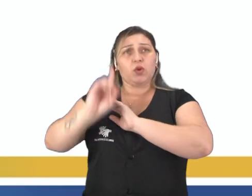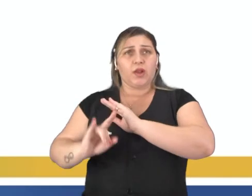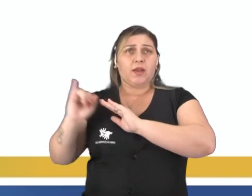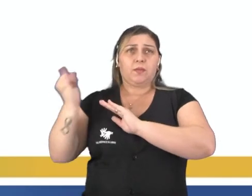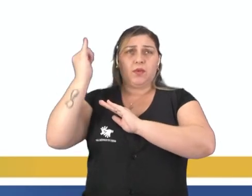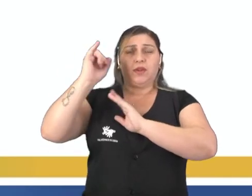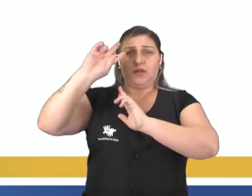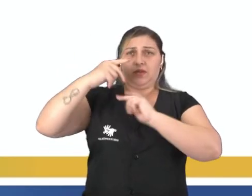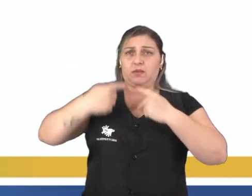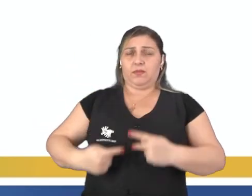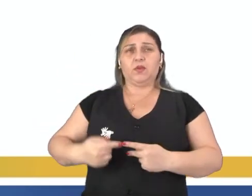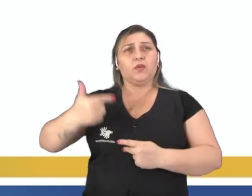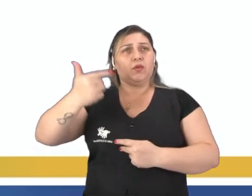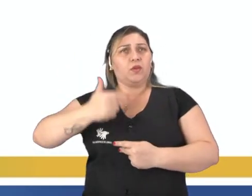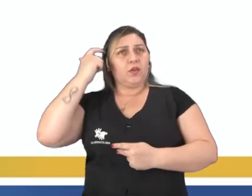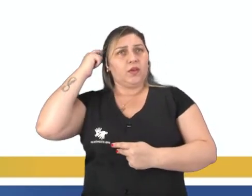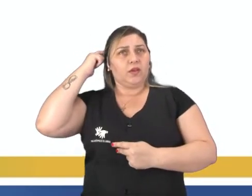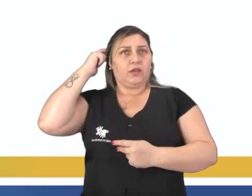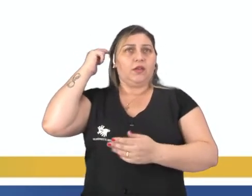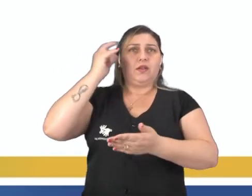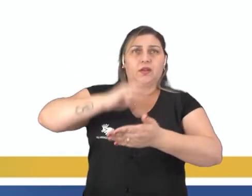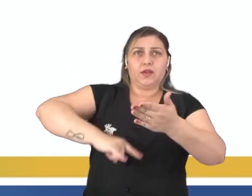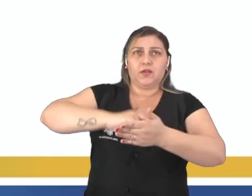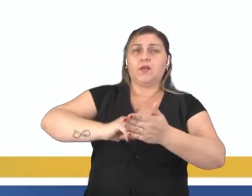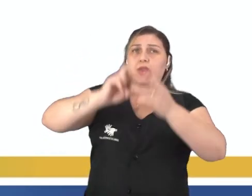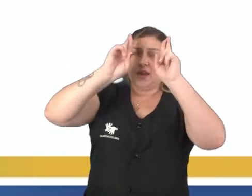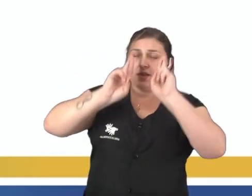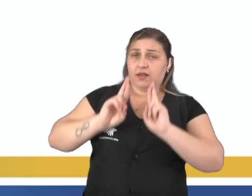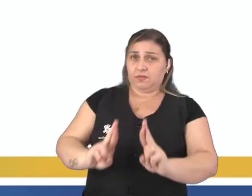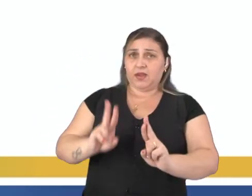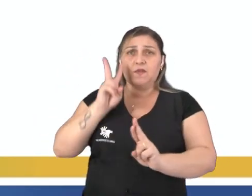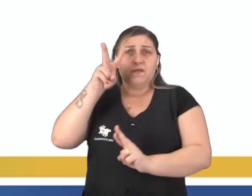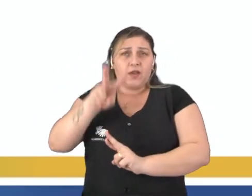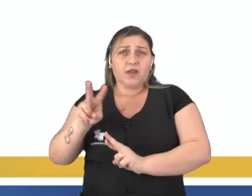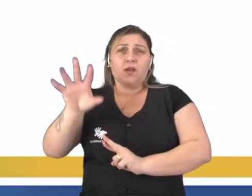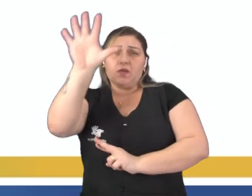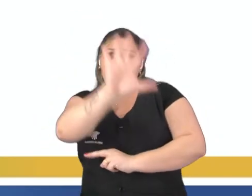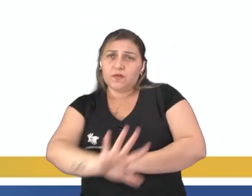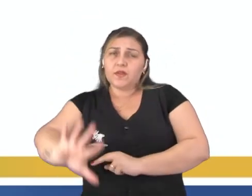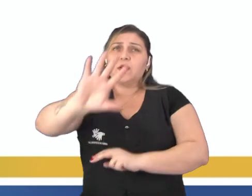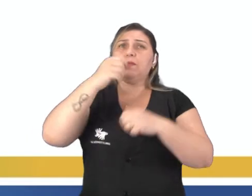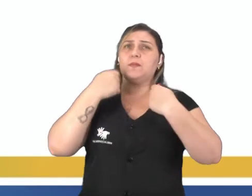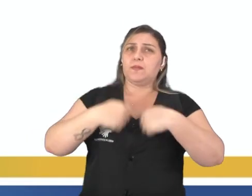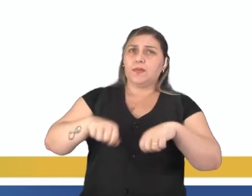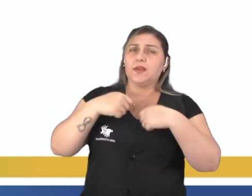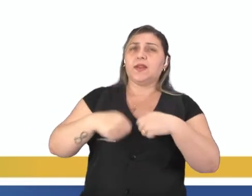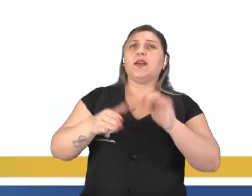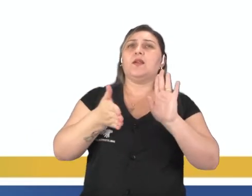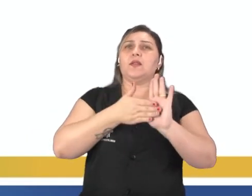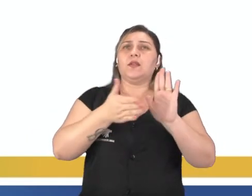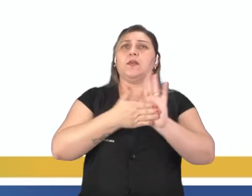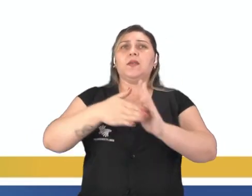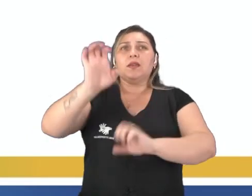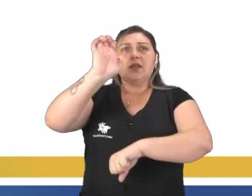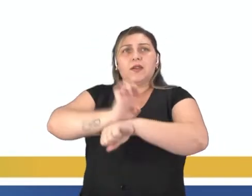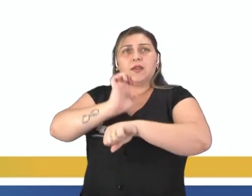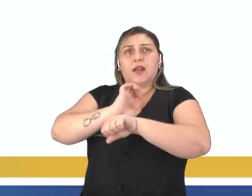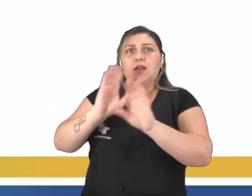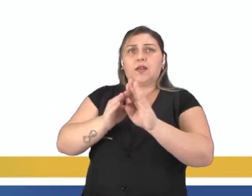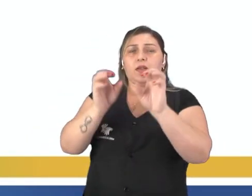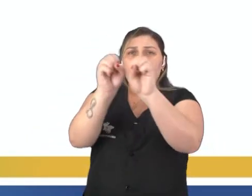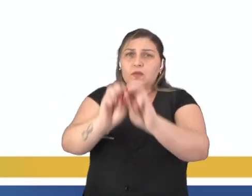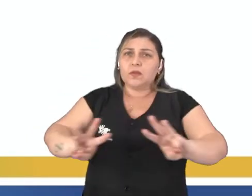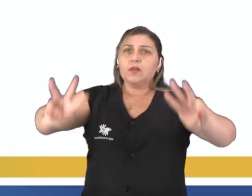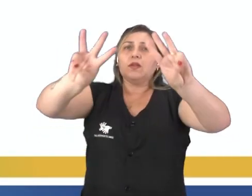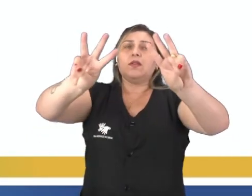2. Lista direitos cujo respeito e observância universal devem ser promovidos pelos Estados-membros da Organização